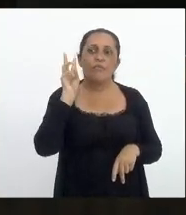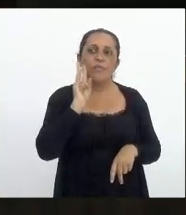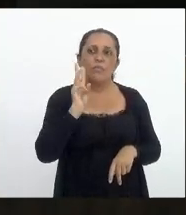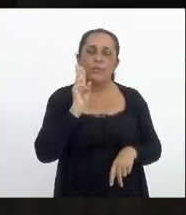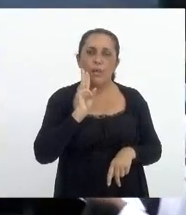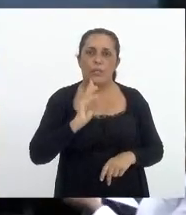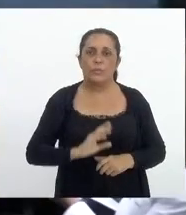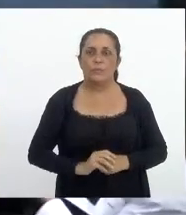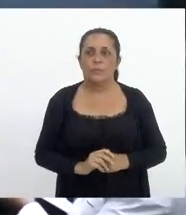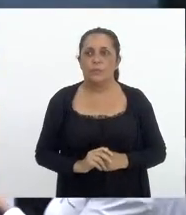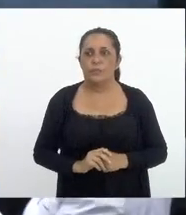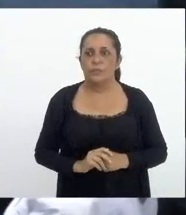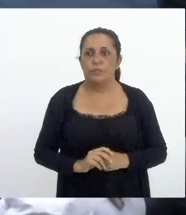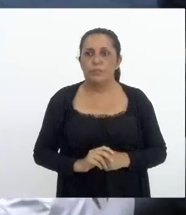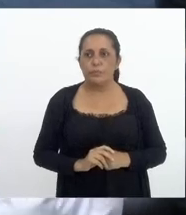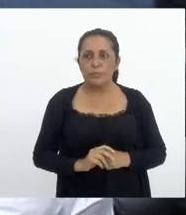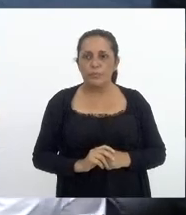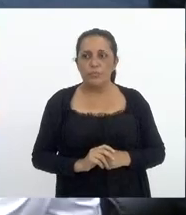Carneiro